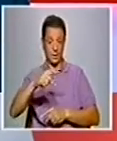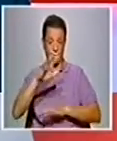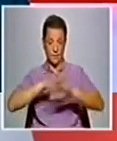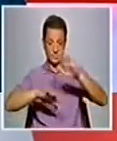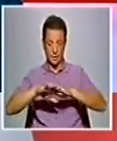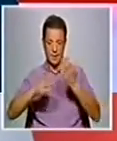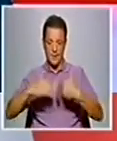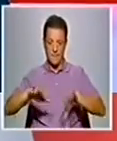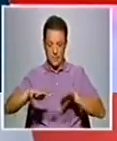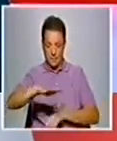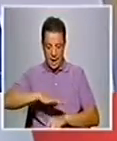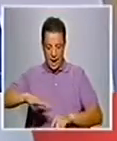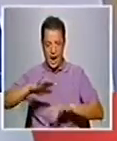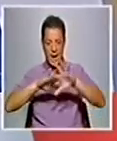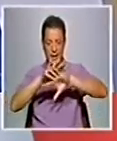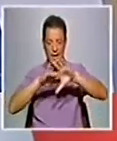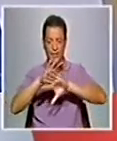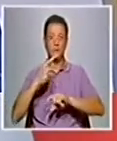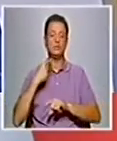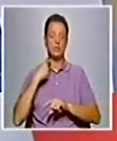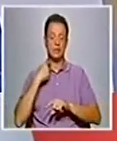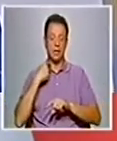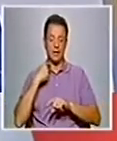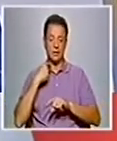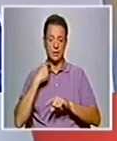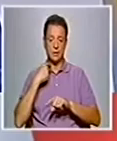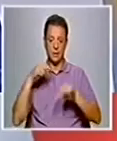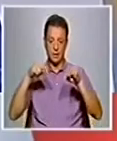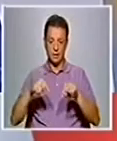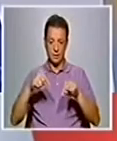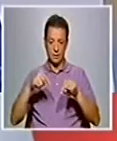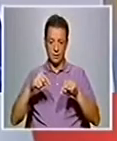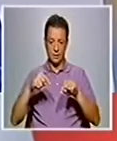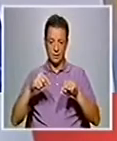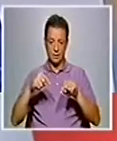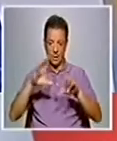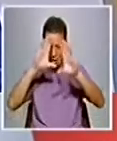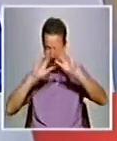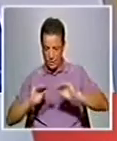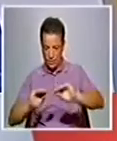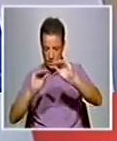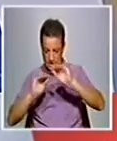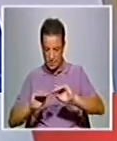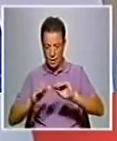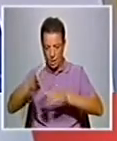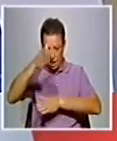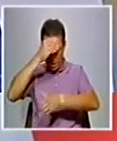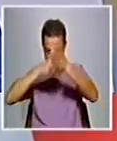Uma das áreas que foi muito impulsionada pelas redes digitais, já falámos disso aqui logo no arranque, foi precisamente a do ensino, a da aprendizagem,